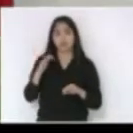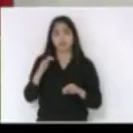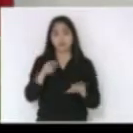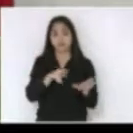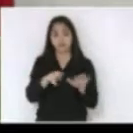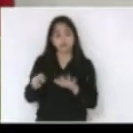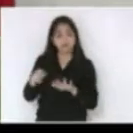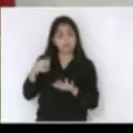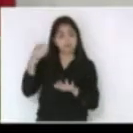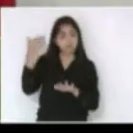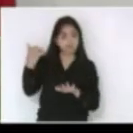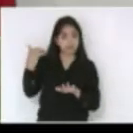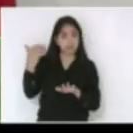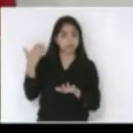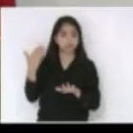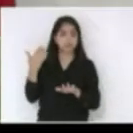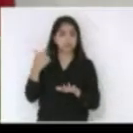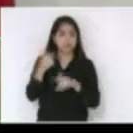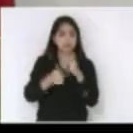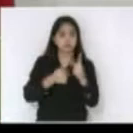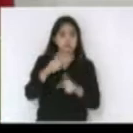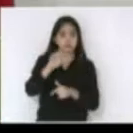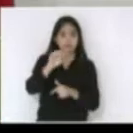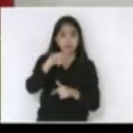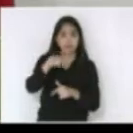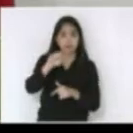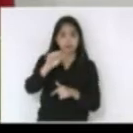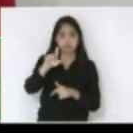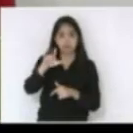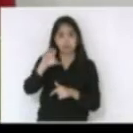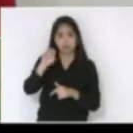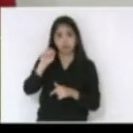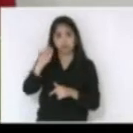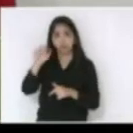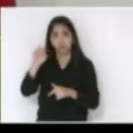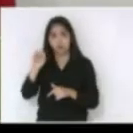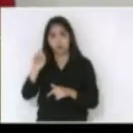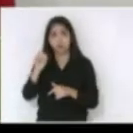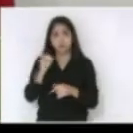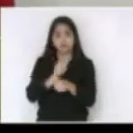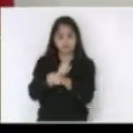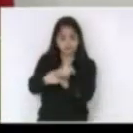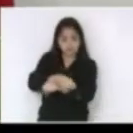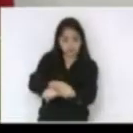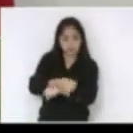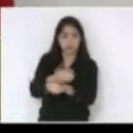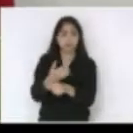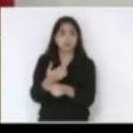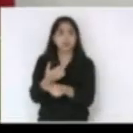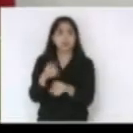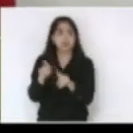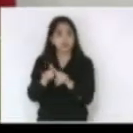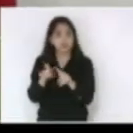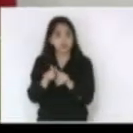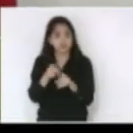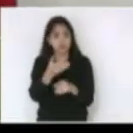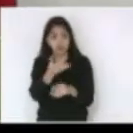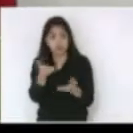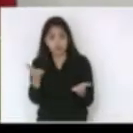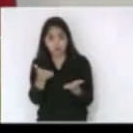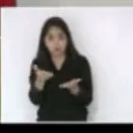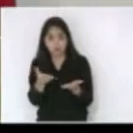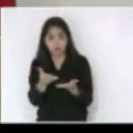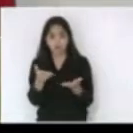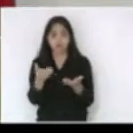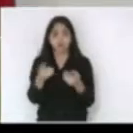do trabalho análogo também escravo que depois revogado mas também como esse ato médico que